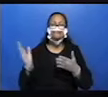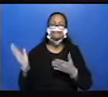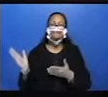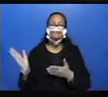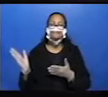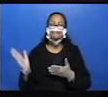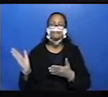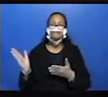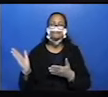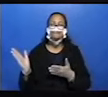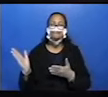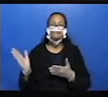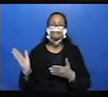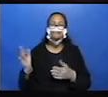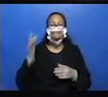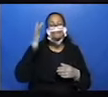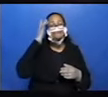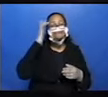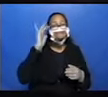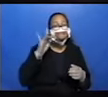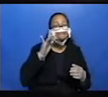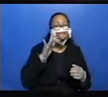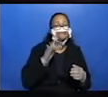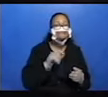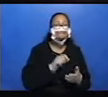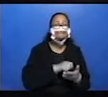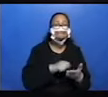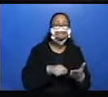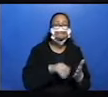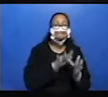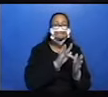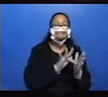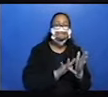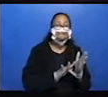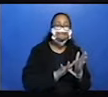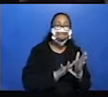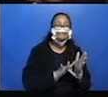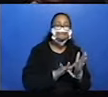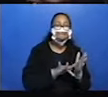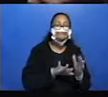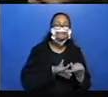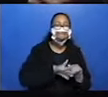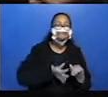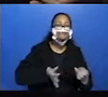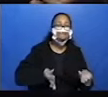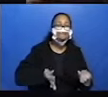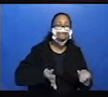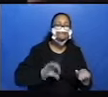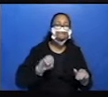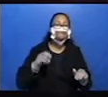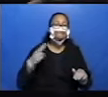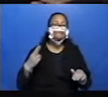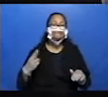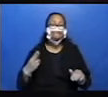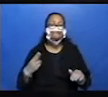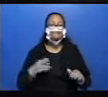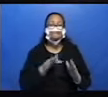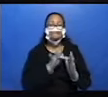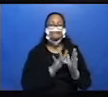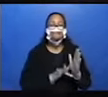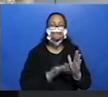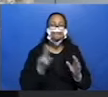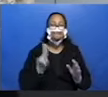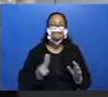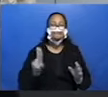Então, nós não sabemos se nós vamos fazer uma produção em separado ou se essa produção de texto vai ser usada mais